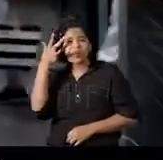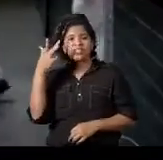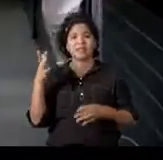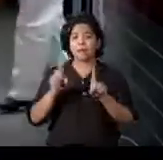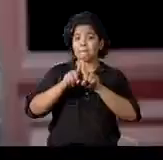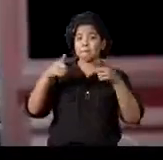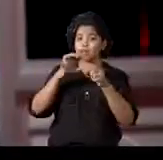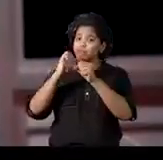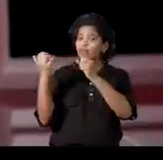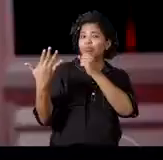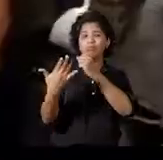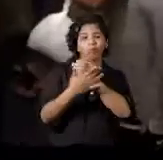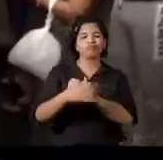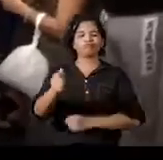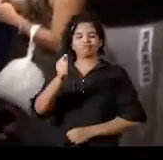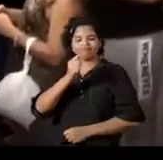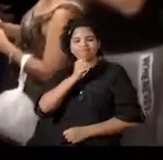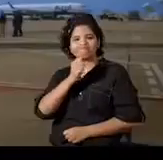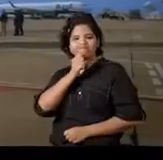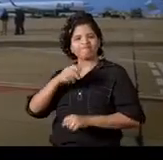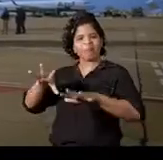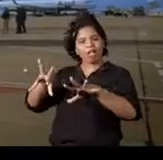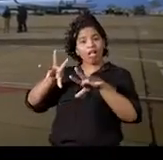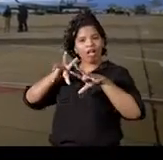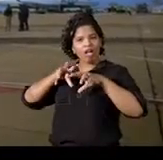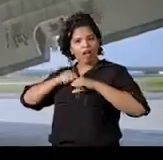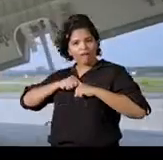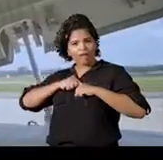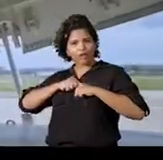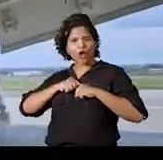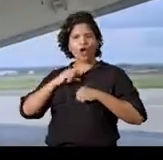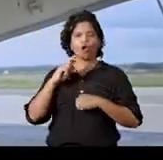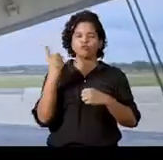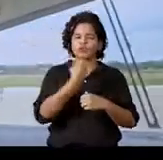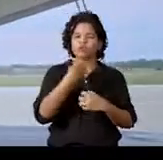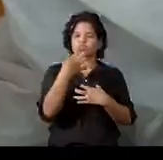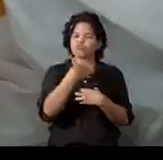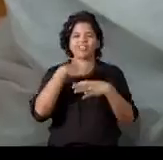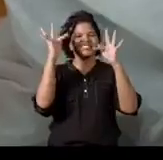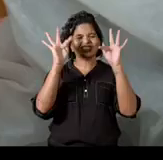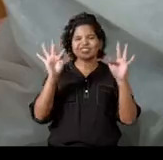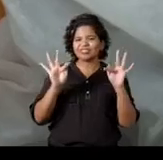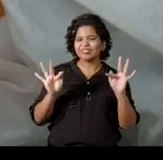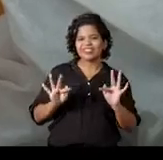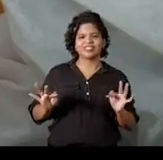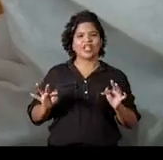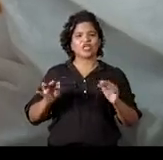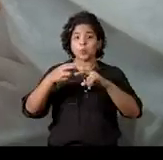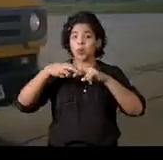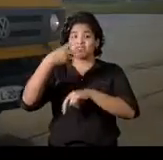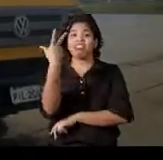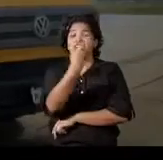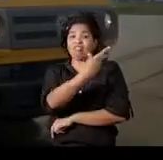o problema é que o coronavírus não se cansa da gente. Enquanto nós nos animávamos com a chegada da vacina e demos assim uma